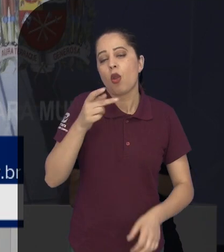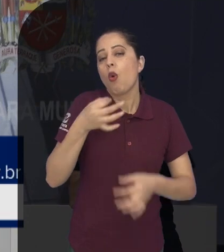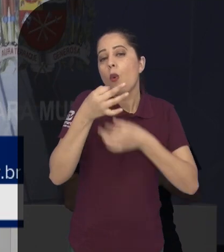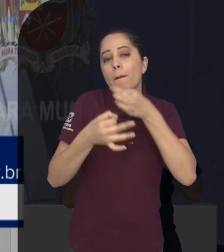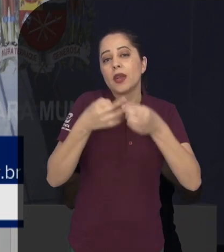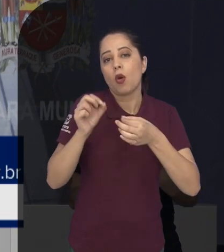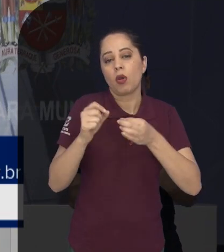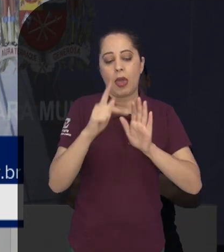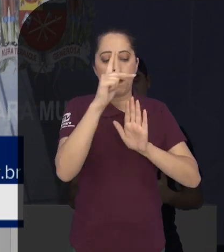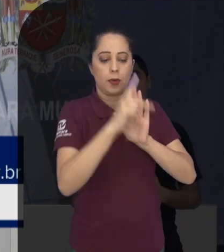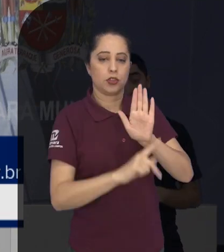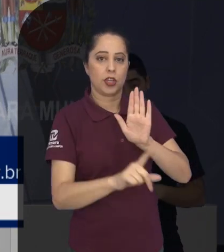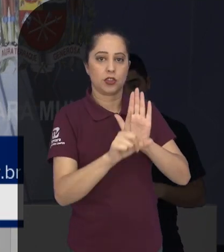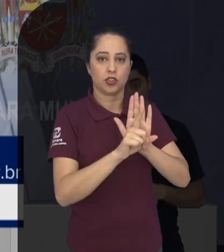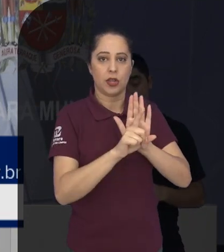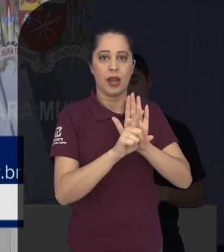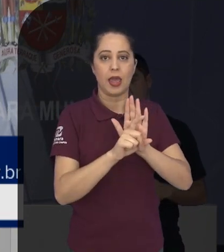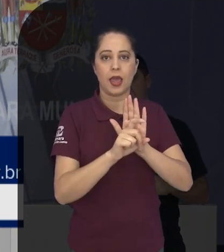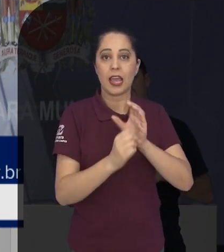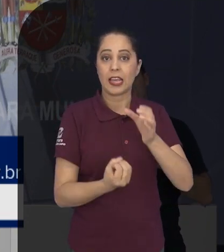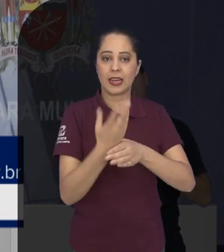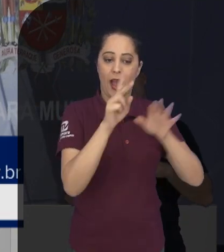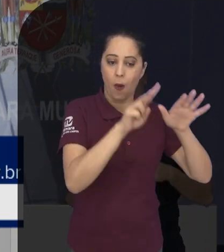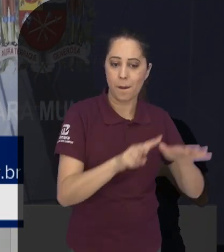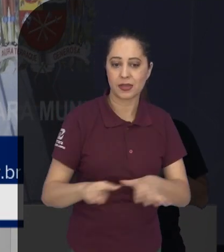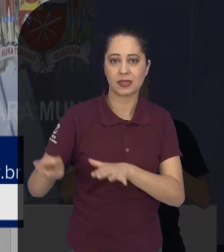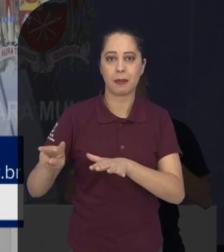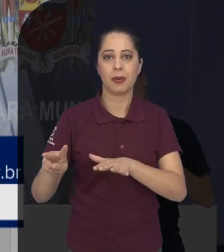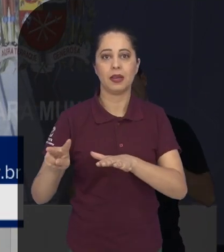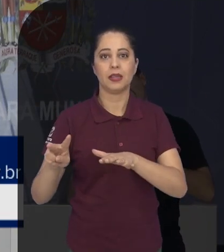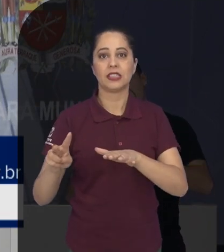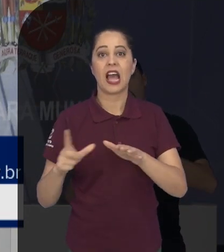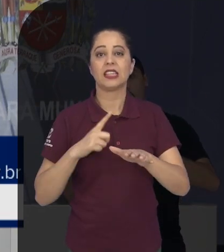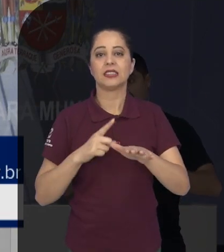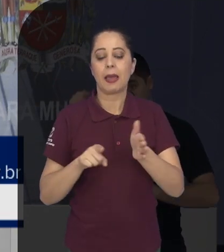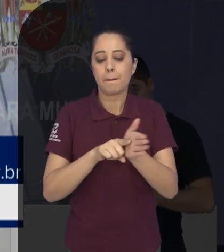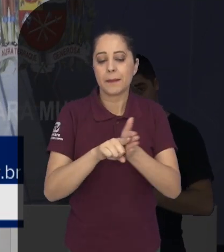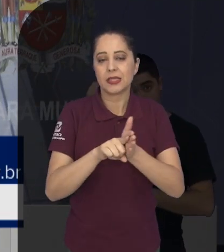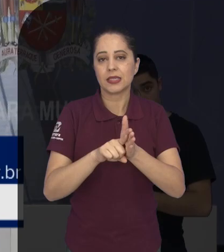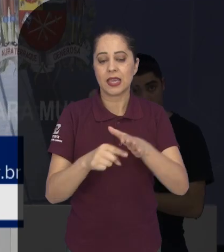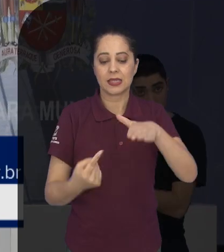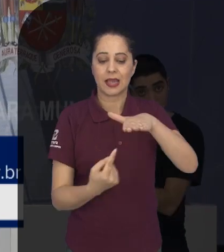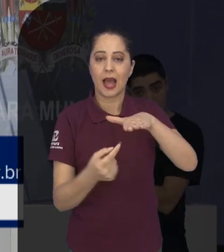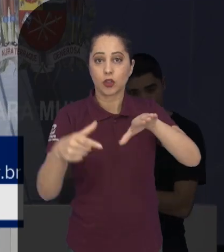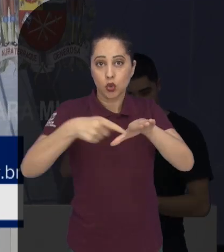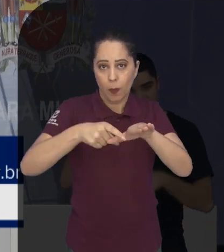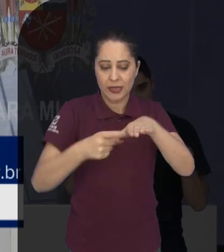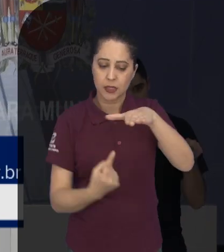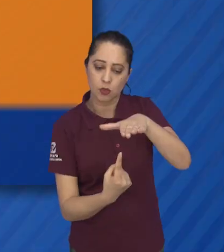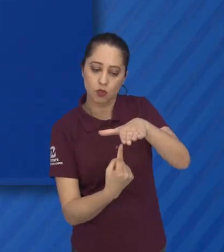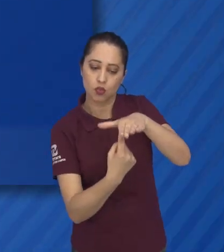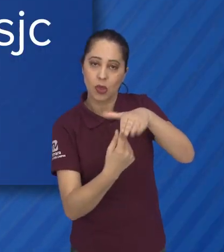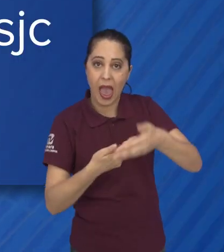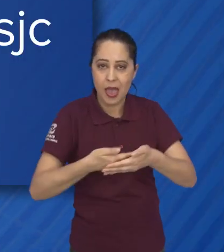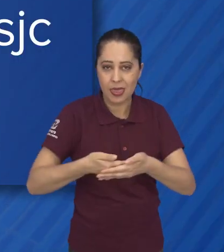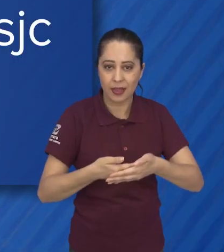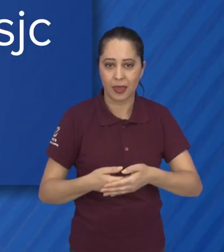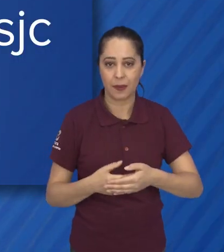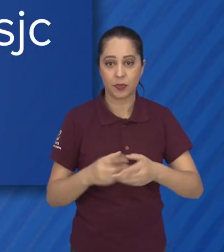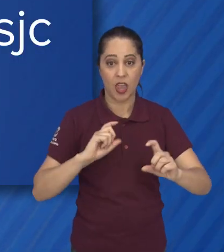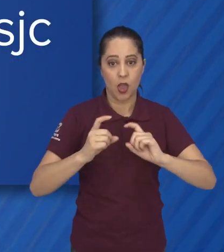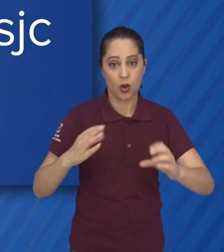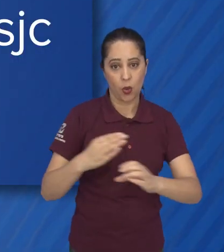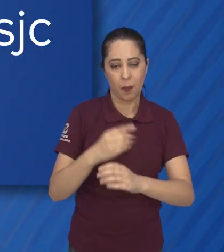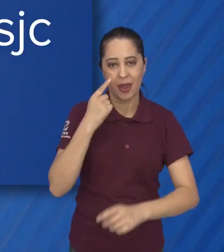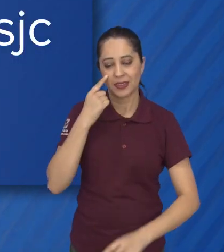autoria para criar uma semana dedicada ao teste do pezinho em São José como forma de conscientizar a população. A sessão na